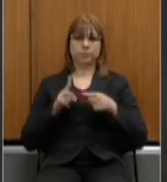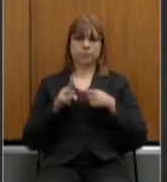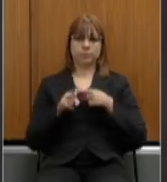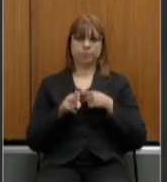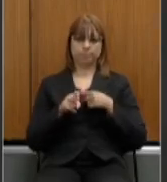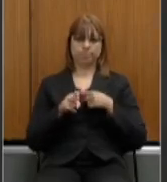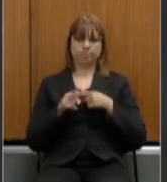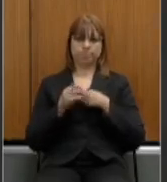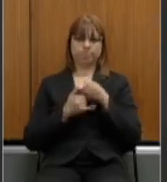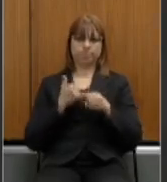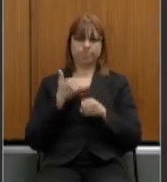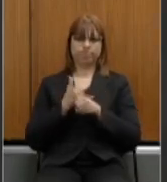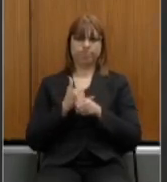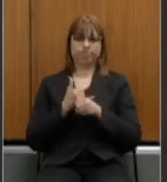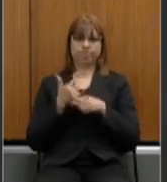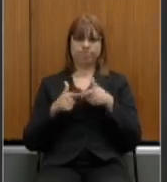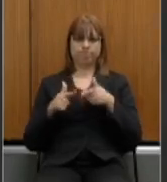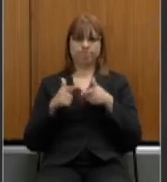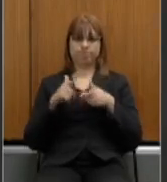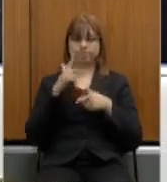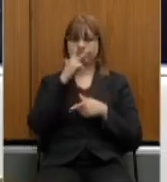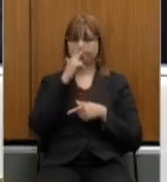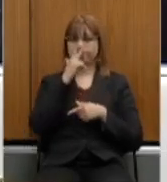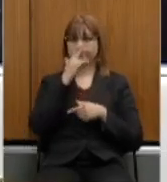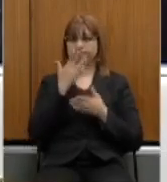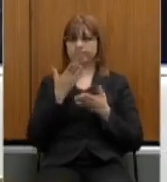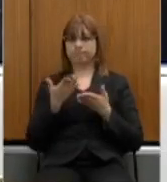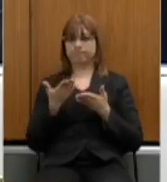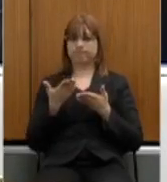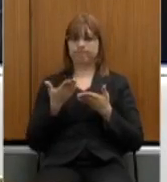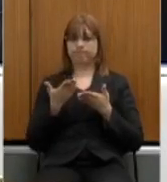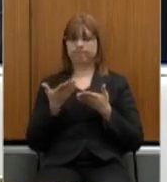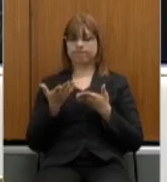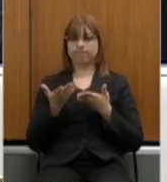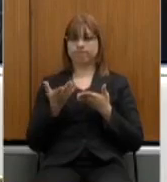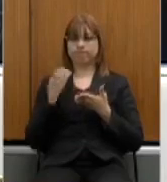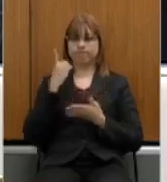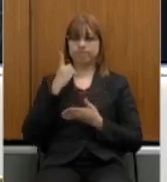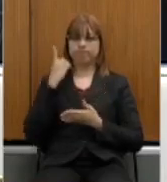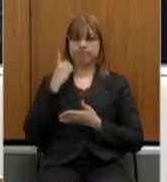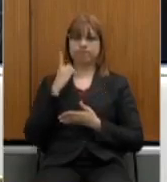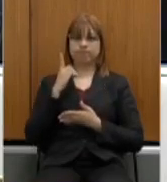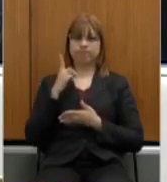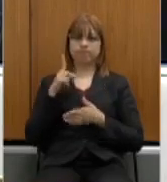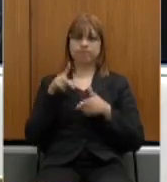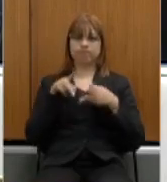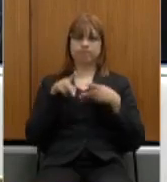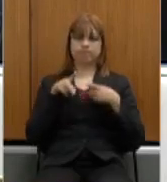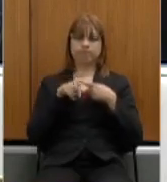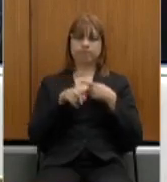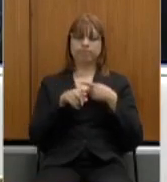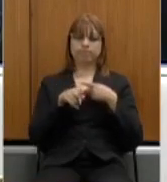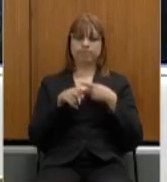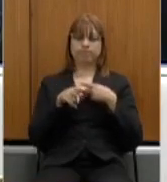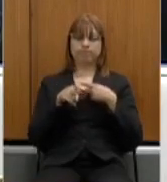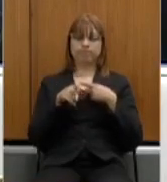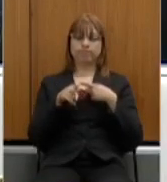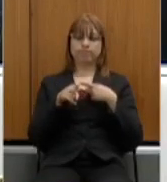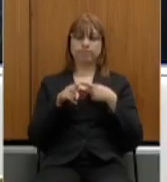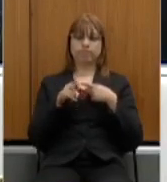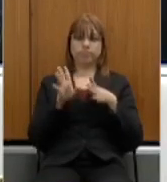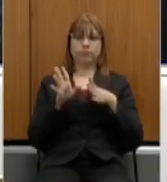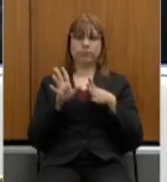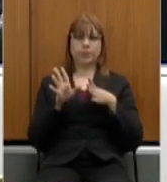parece que tivemos um problema com o deputado na transmissão do deputado Frederico Antunes